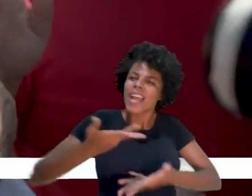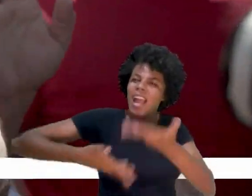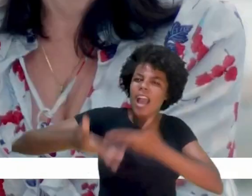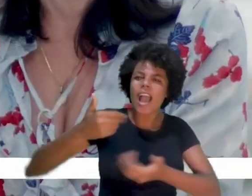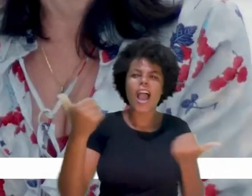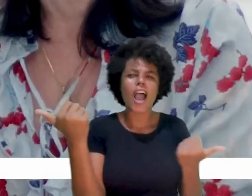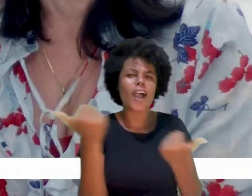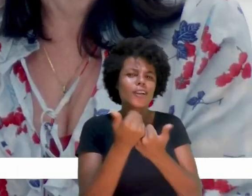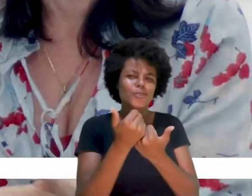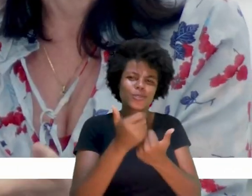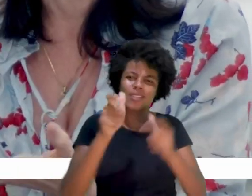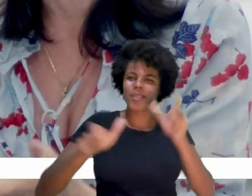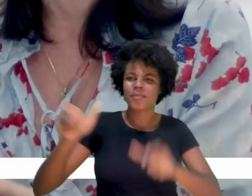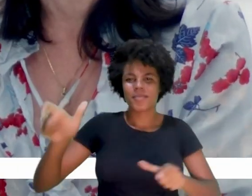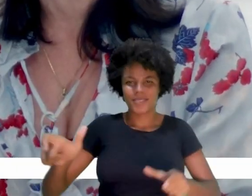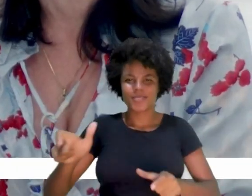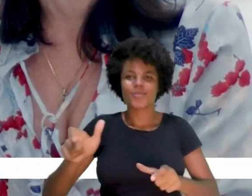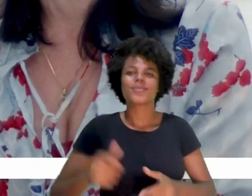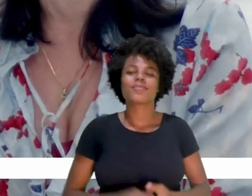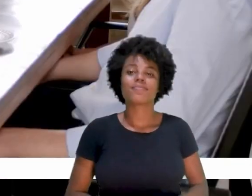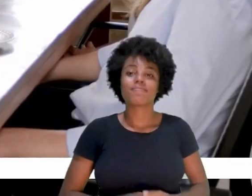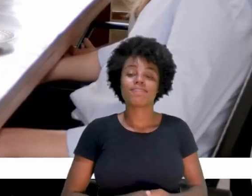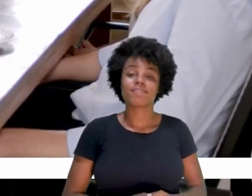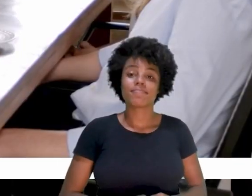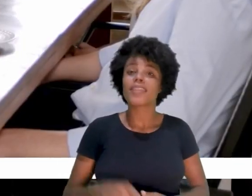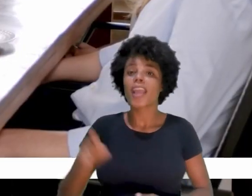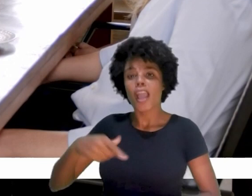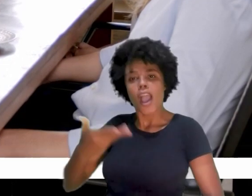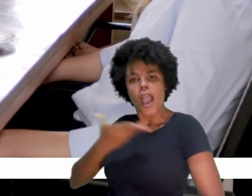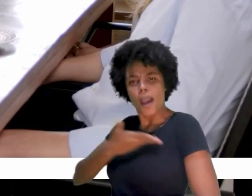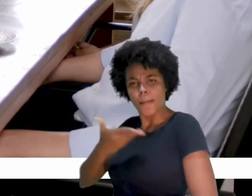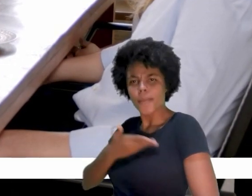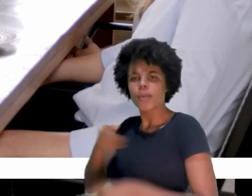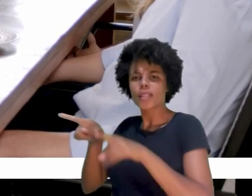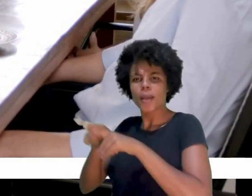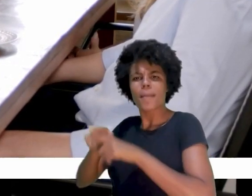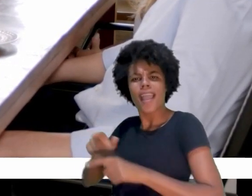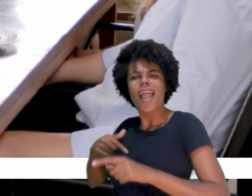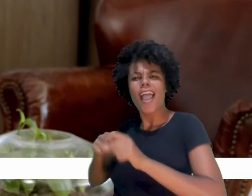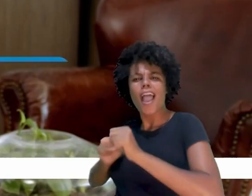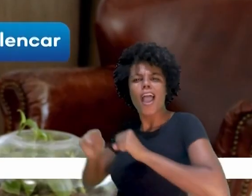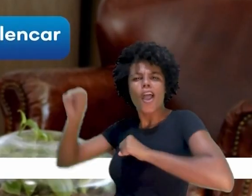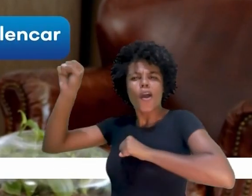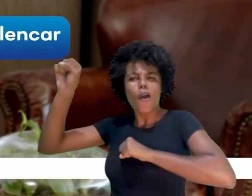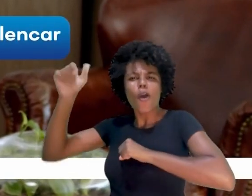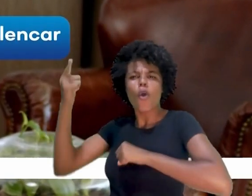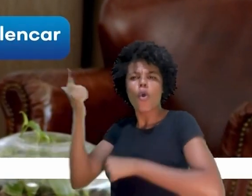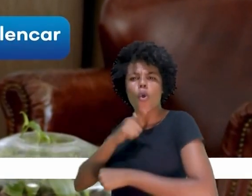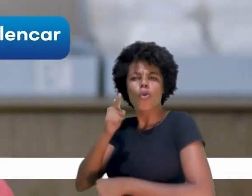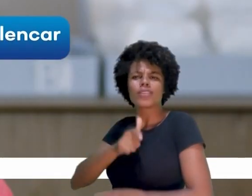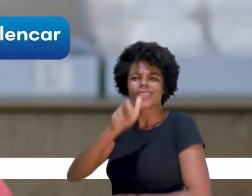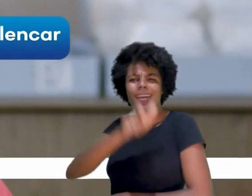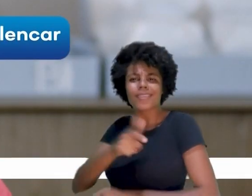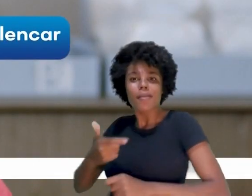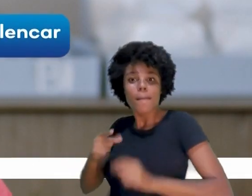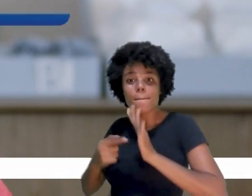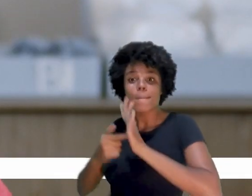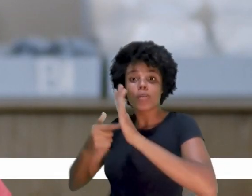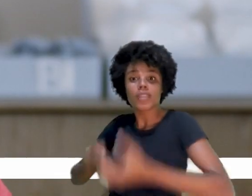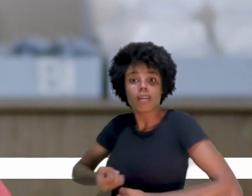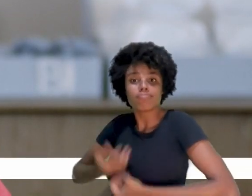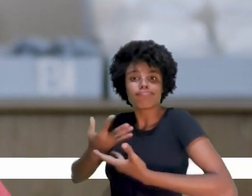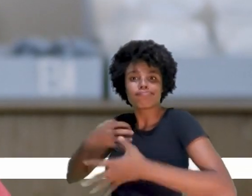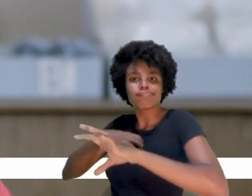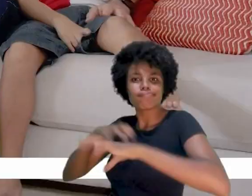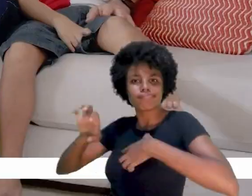aquela mão que está sempre estendida. Além de um grande amigo, para mim é um grande herói. E ele consegue externar